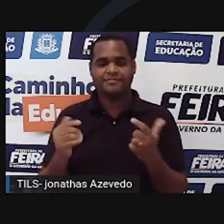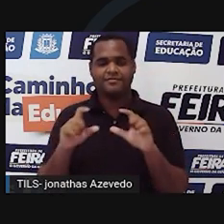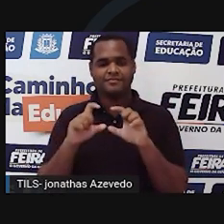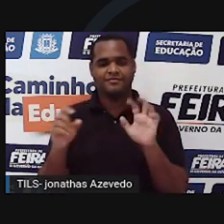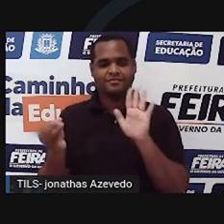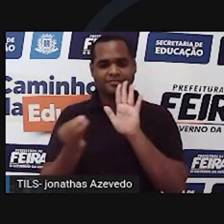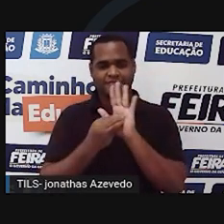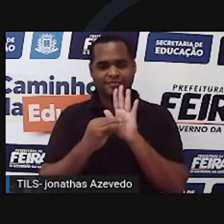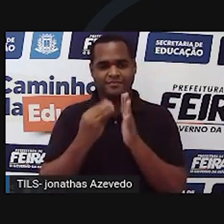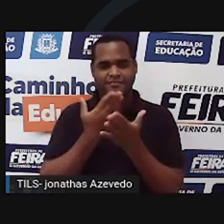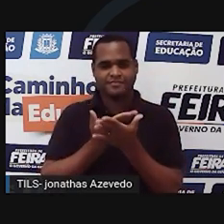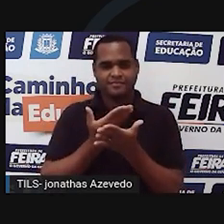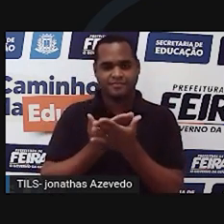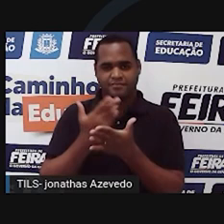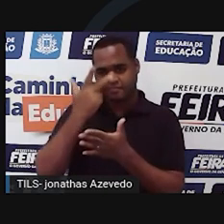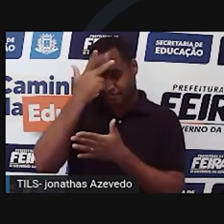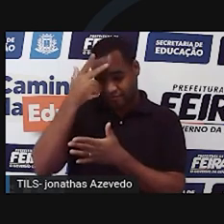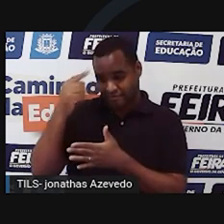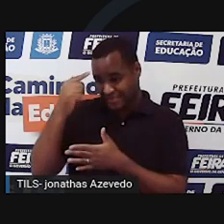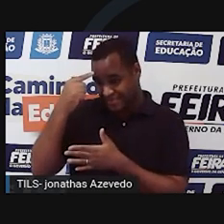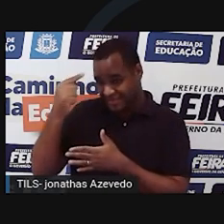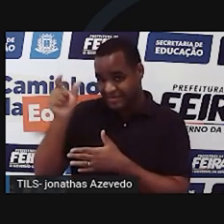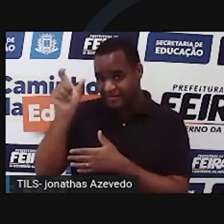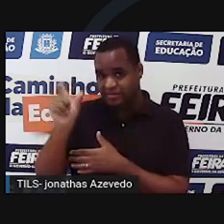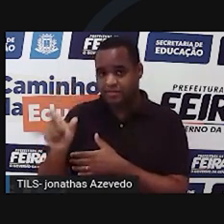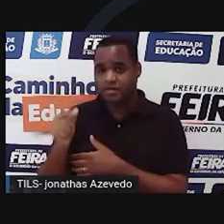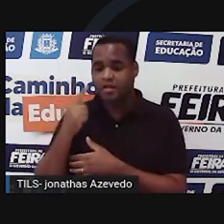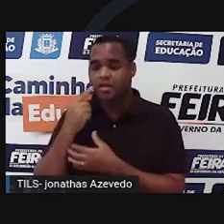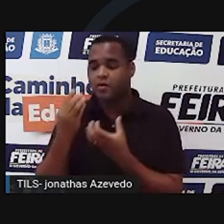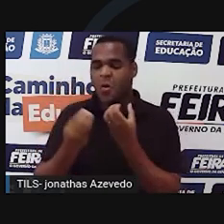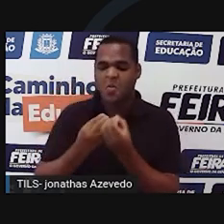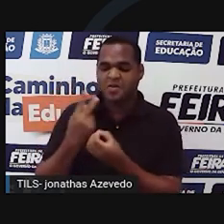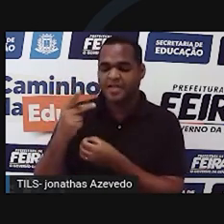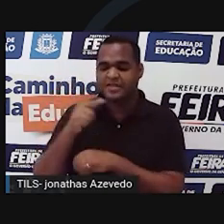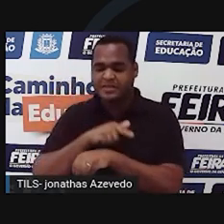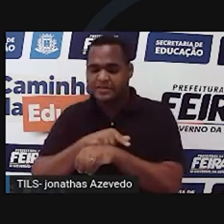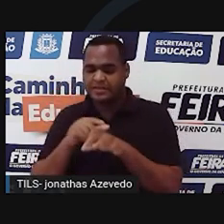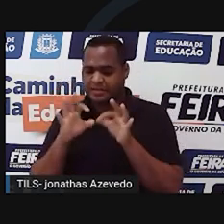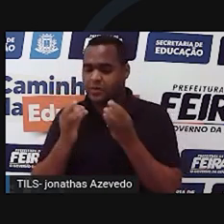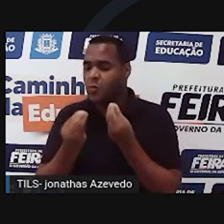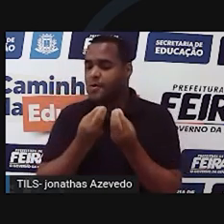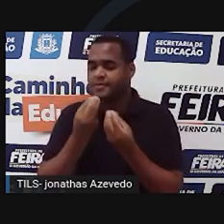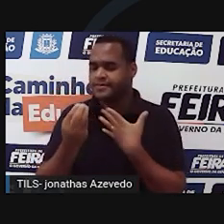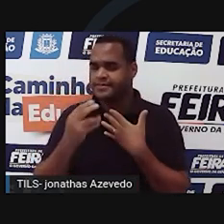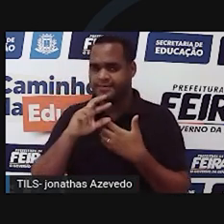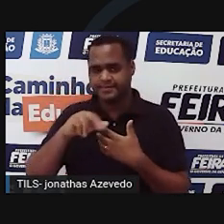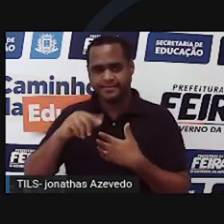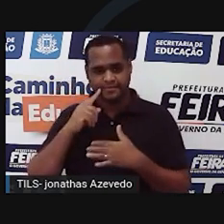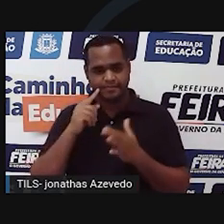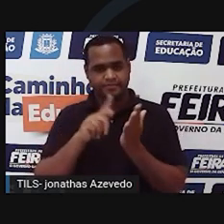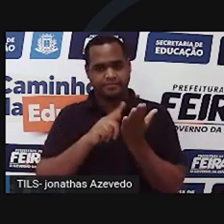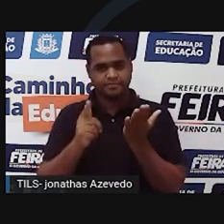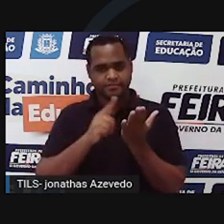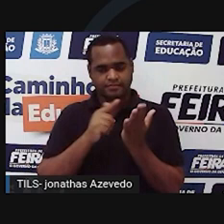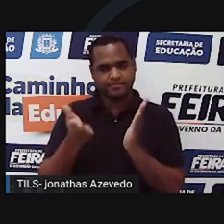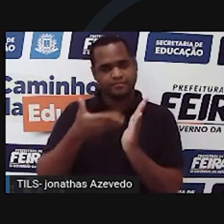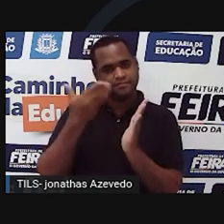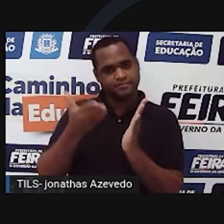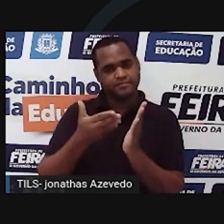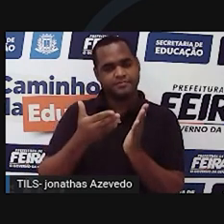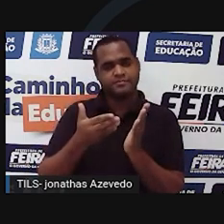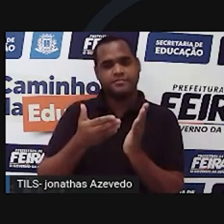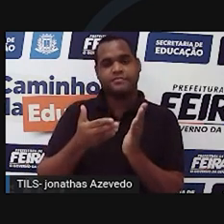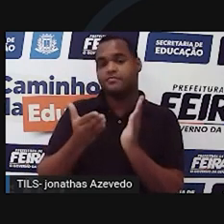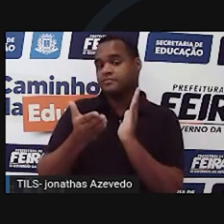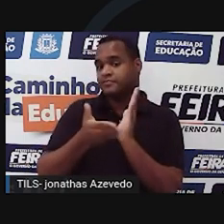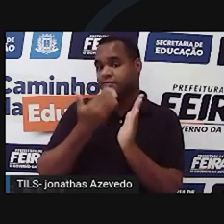o estudo do temperamento através do tipo sanguíneo, numa revista chamada Psychological Research. E, de novo, ele